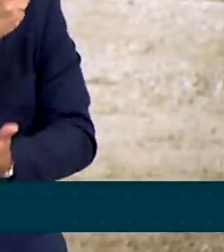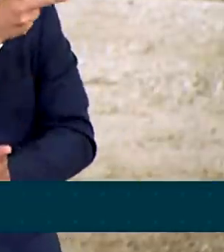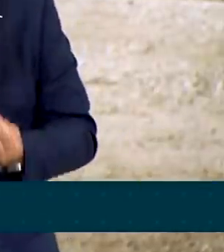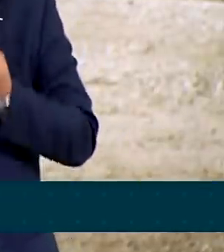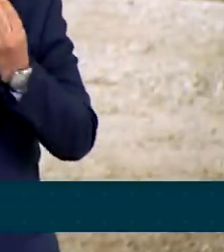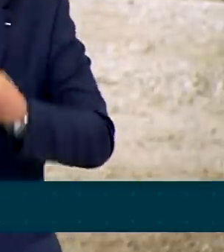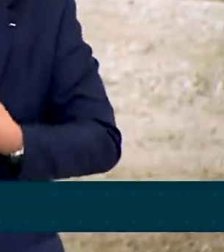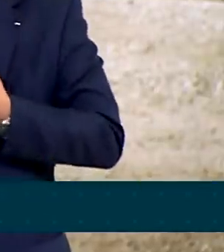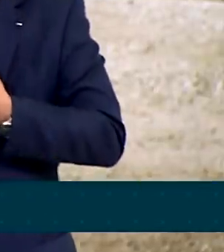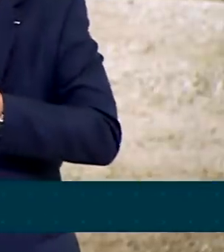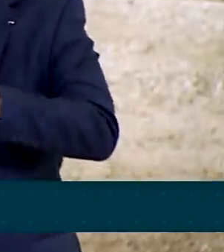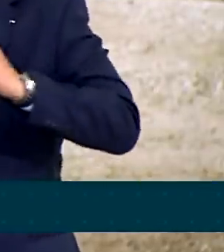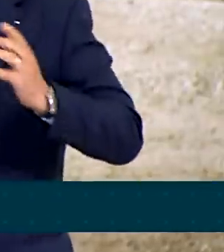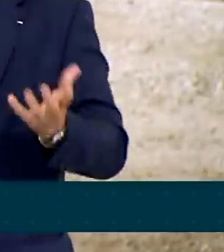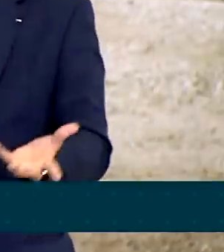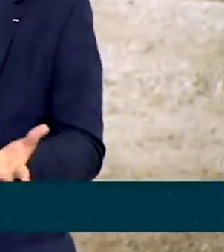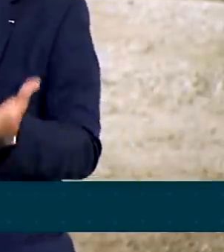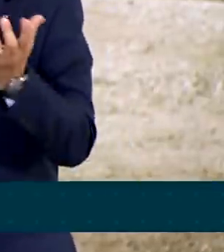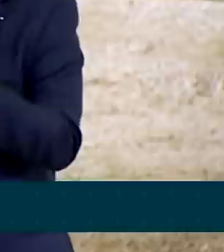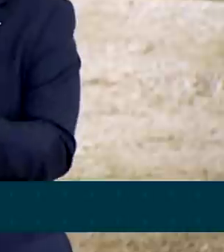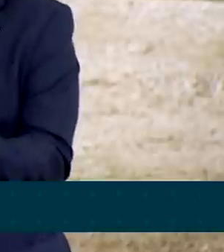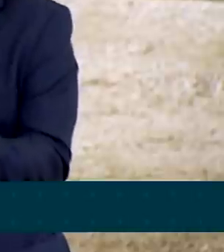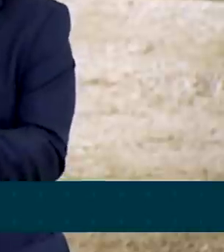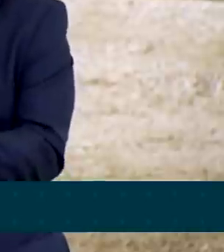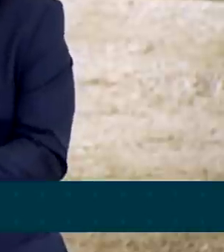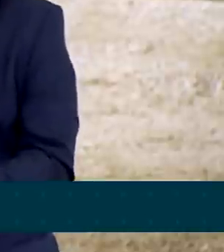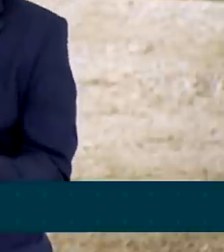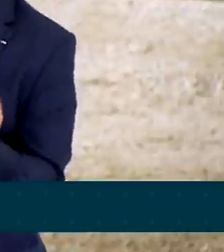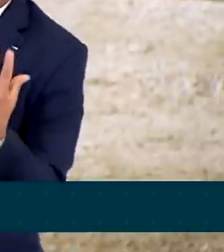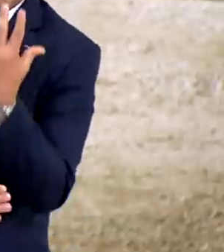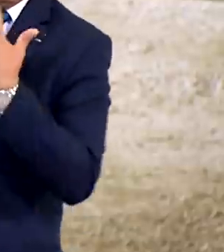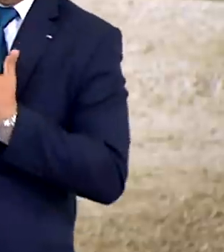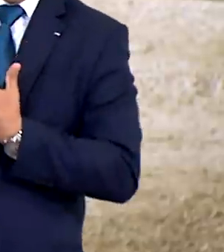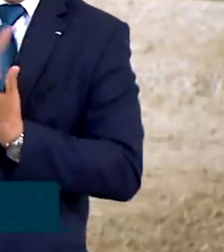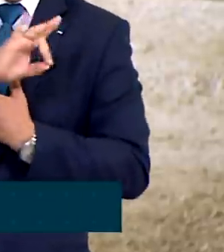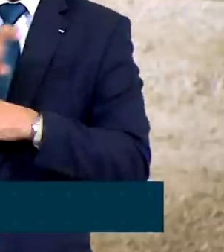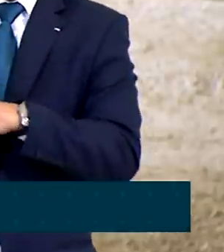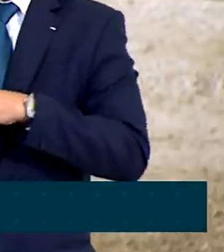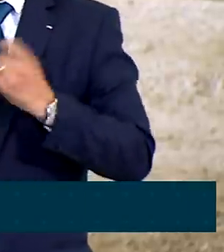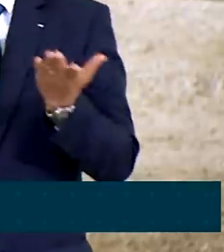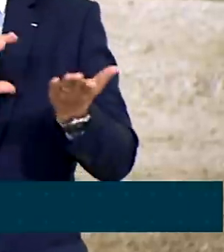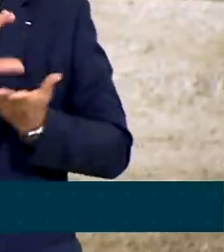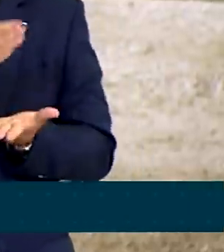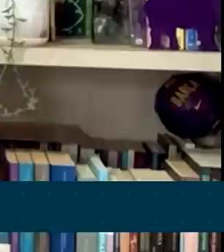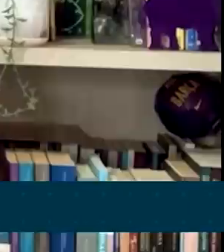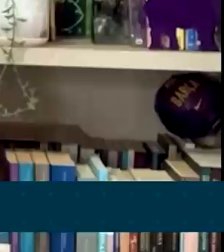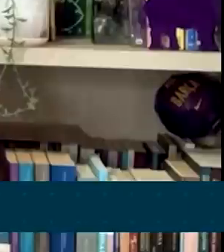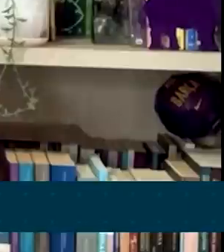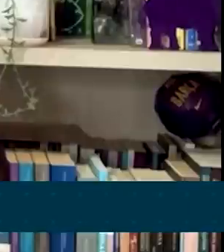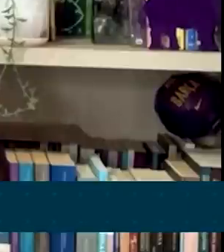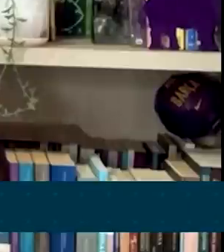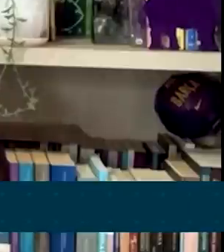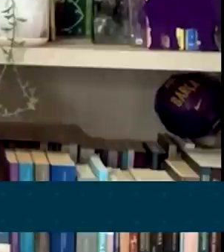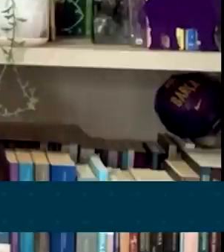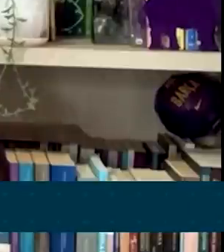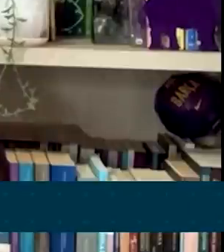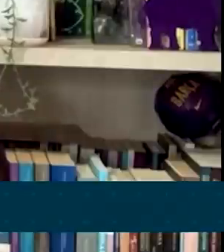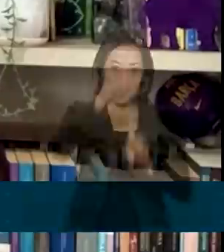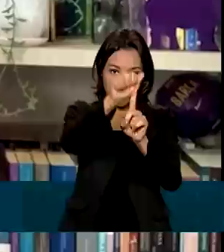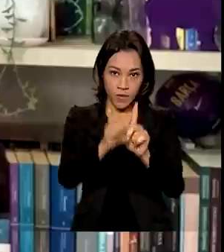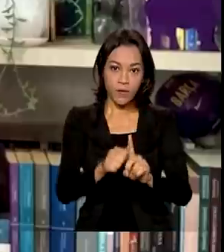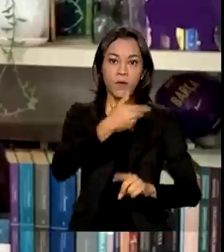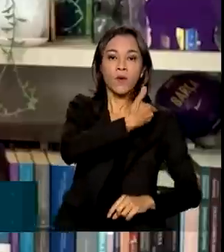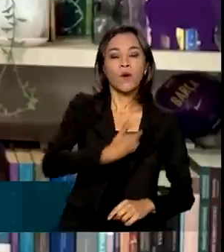lavouras, oferecendo condições diferenciadas de prazos e taxas. Neste mês, o governo